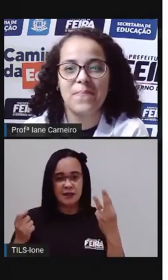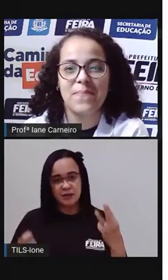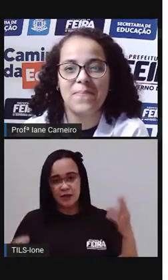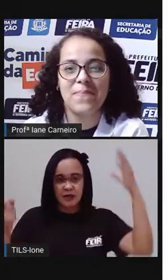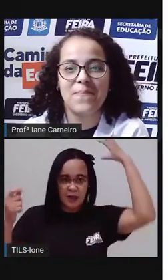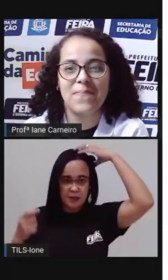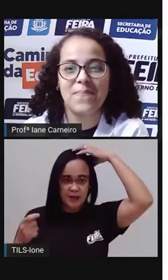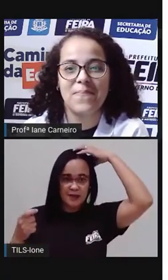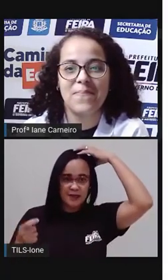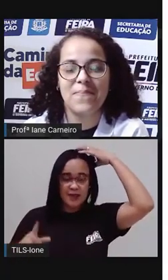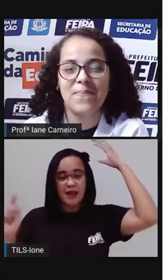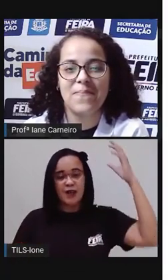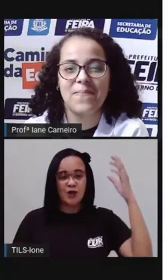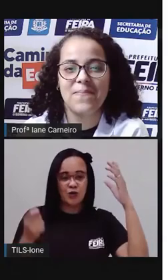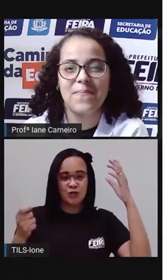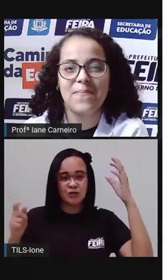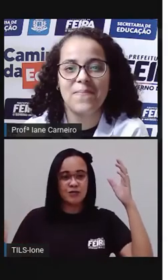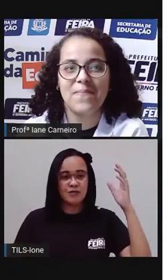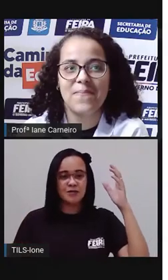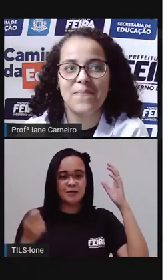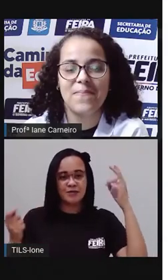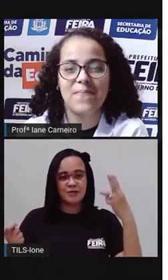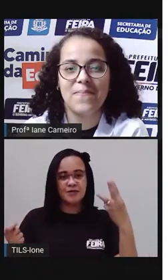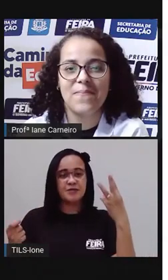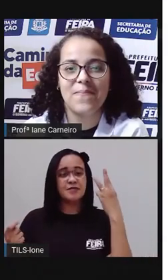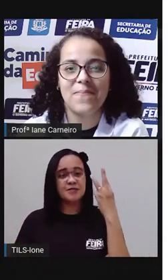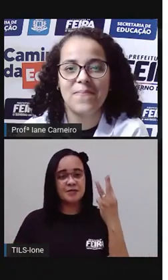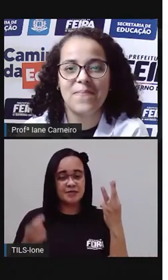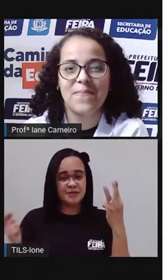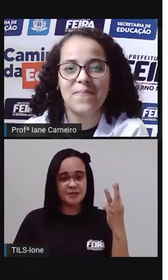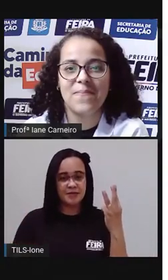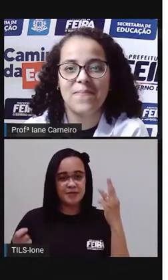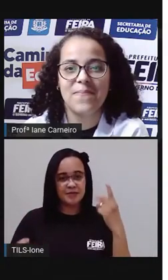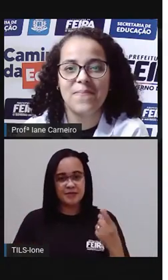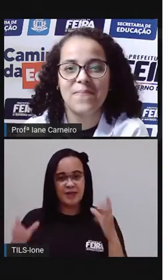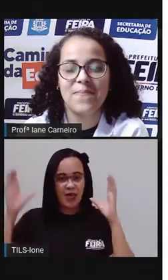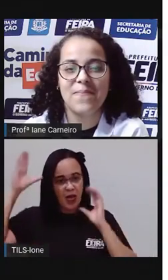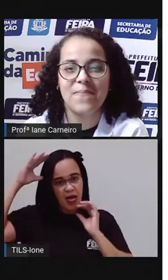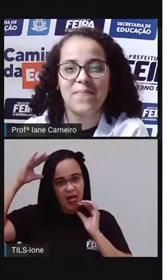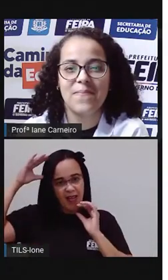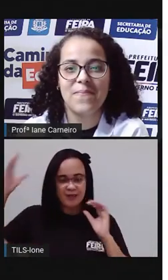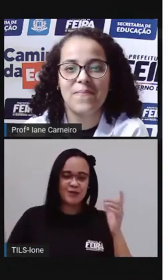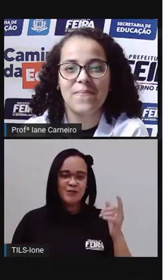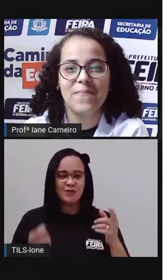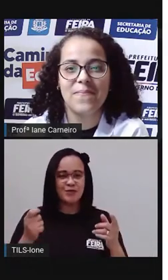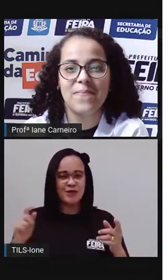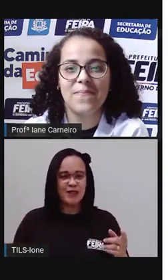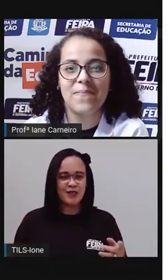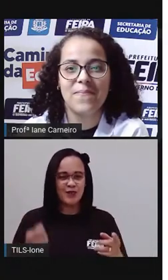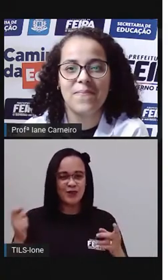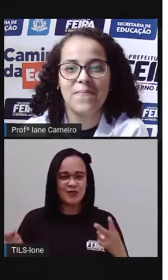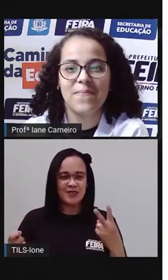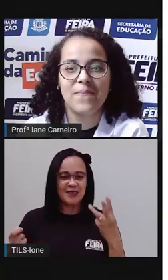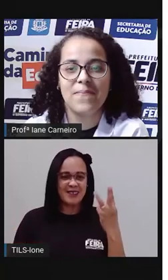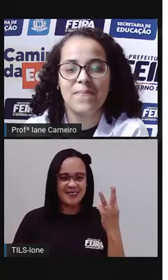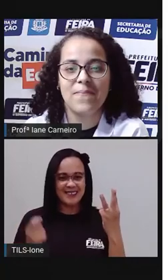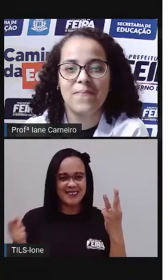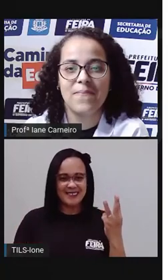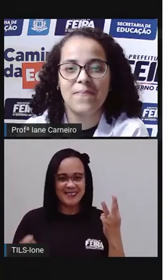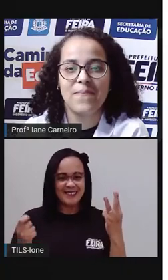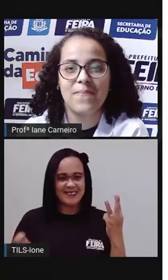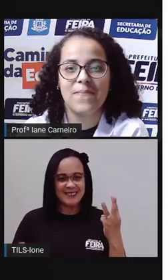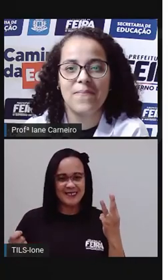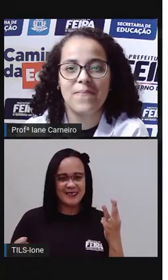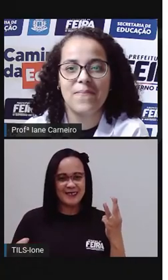Mão na cabeça É um, é dois, é três Uma careta É um, é dois, é